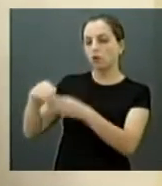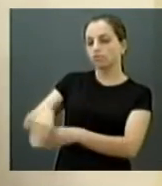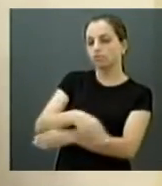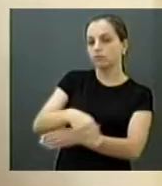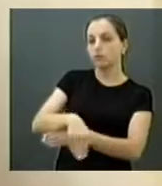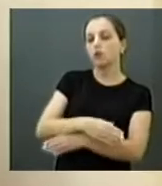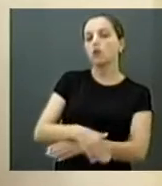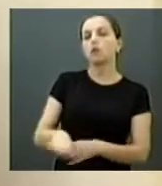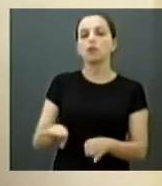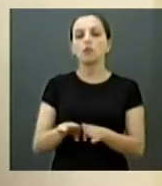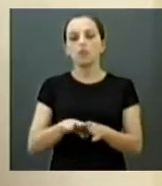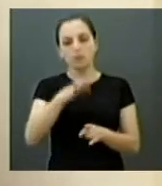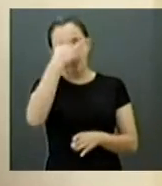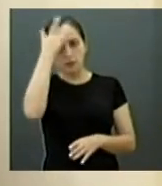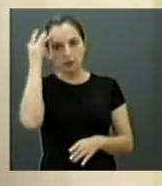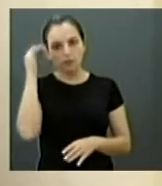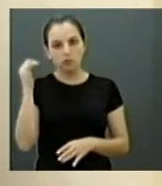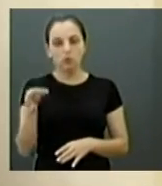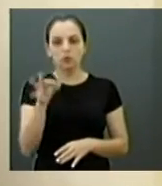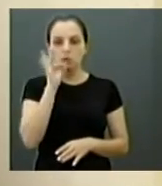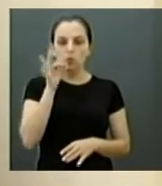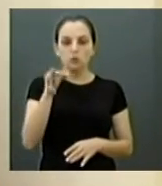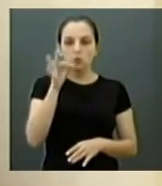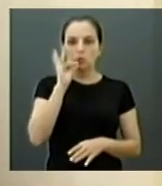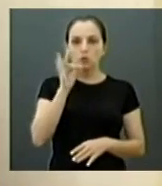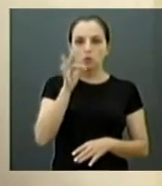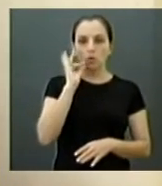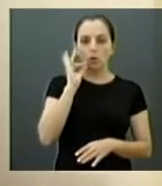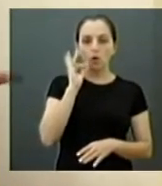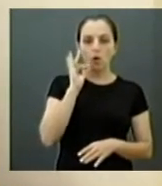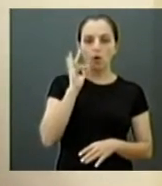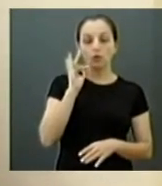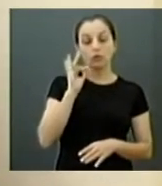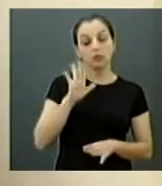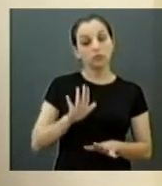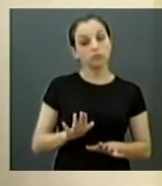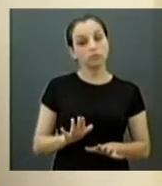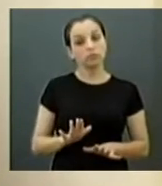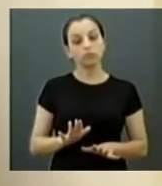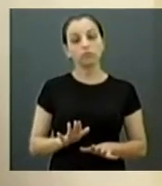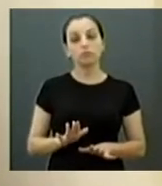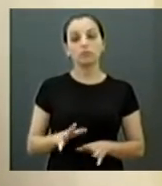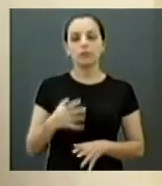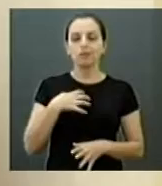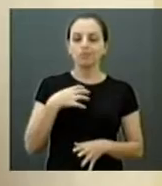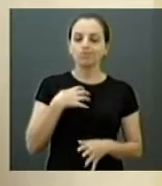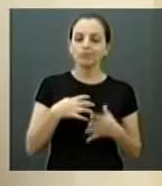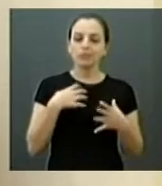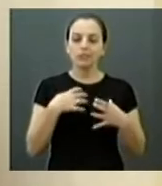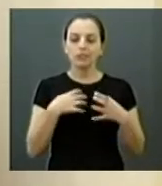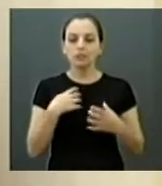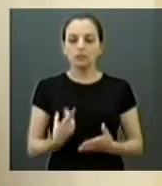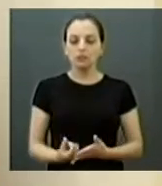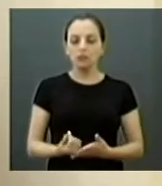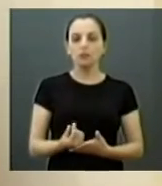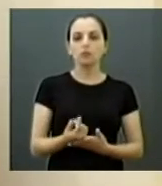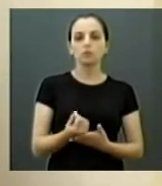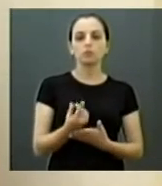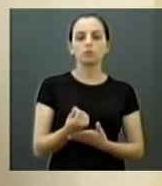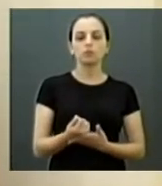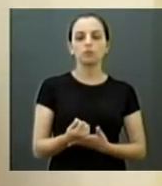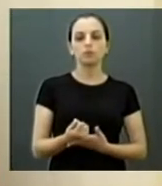sobretudo por pessoas aí dependentes químicos, usuários de drogas, que muitas vezes acaba incomodando para poder financiar